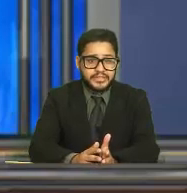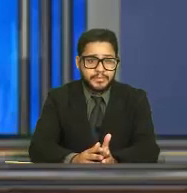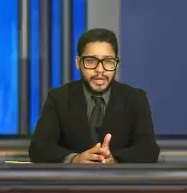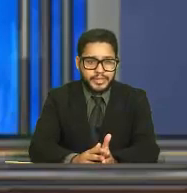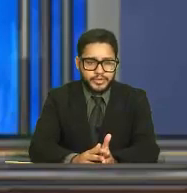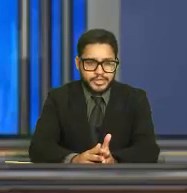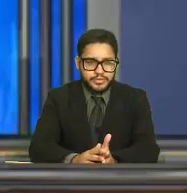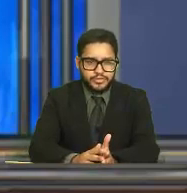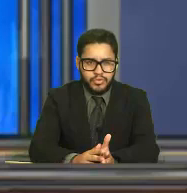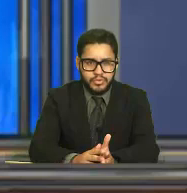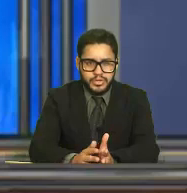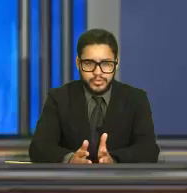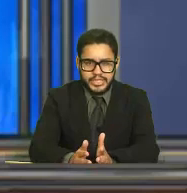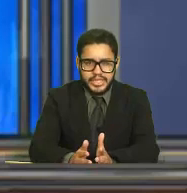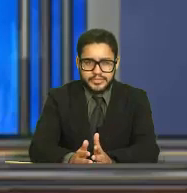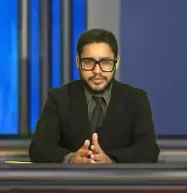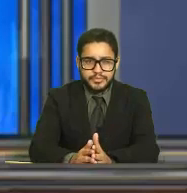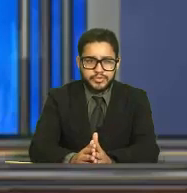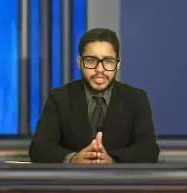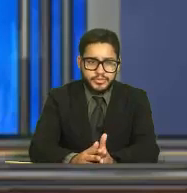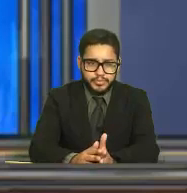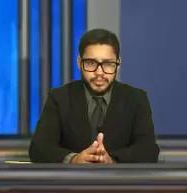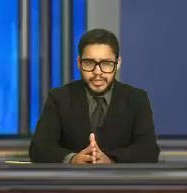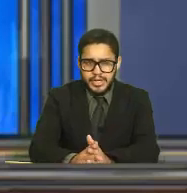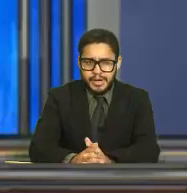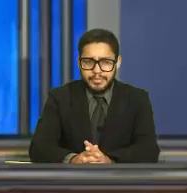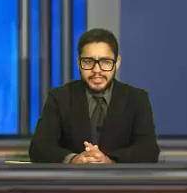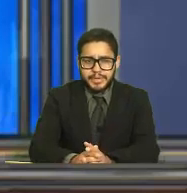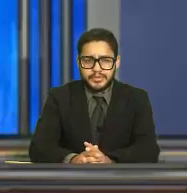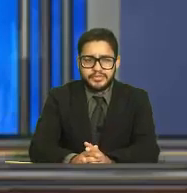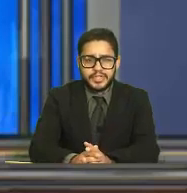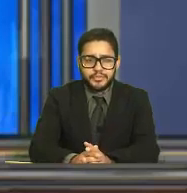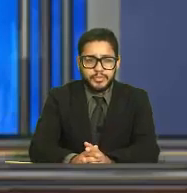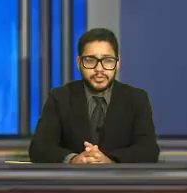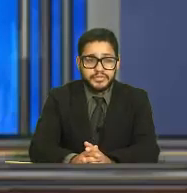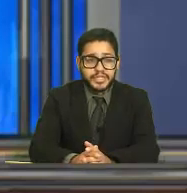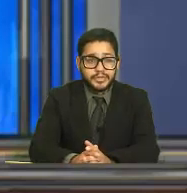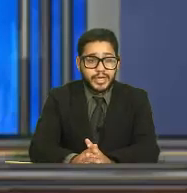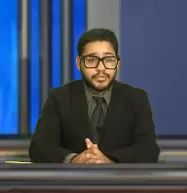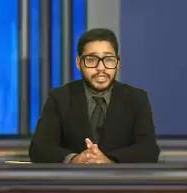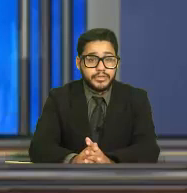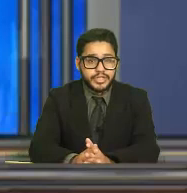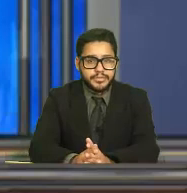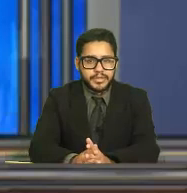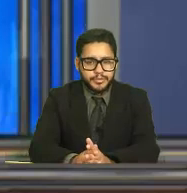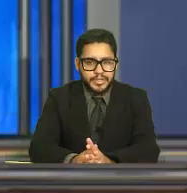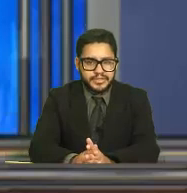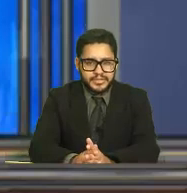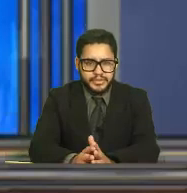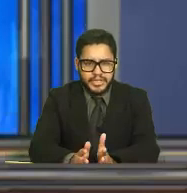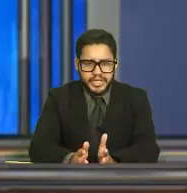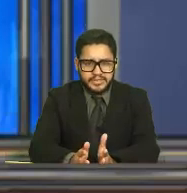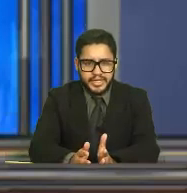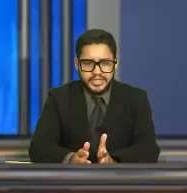Intermunicipal da Costa do Sol Modalidades Futebol de Campo Para participar do evento, público deverá doar um quilo de alimento não